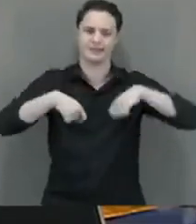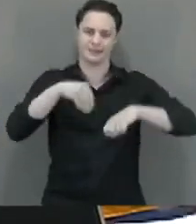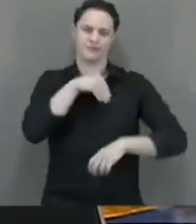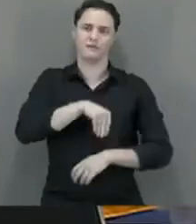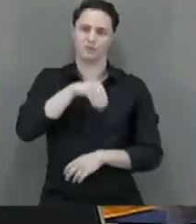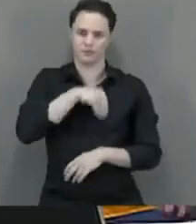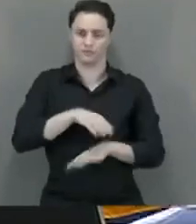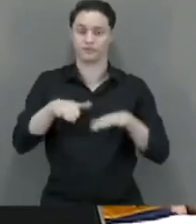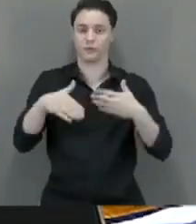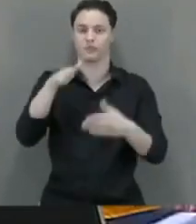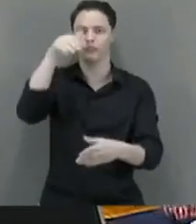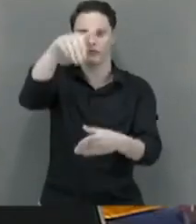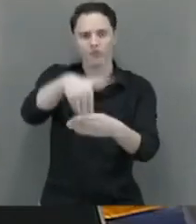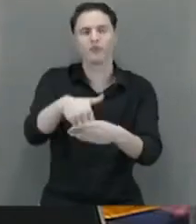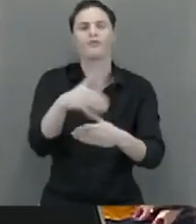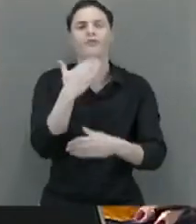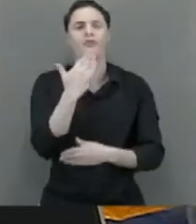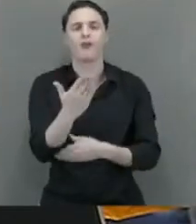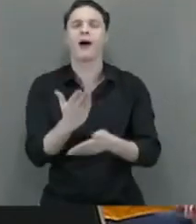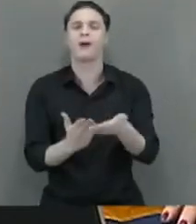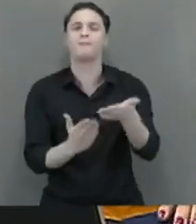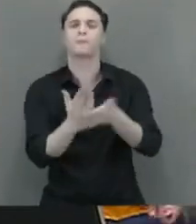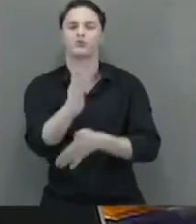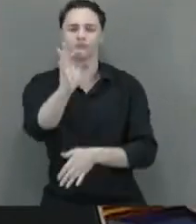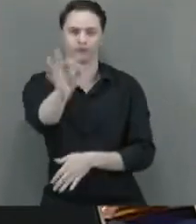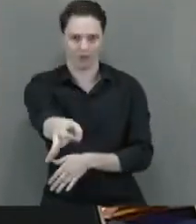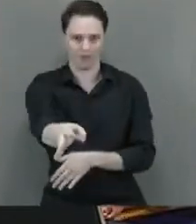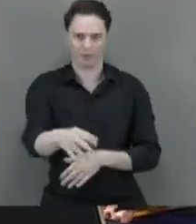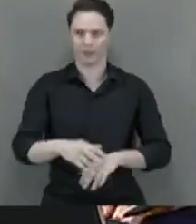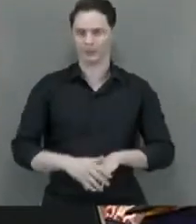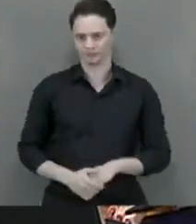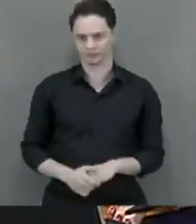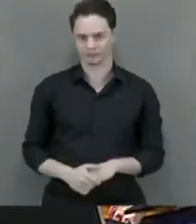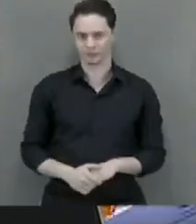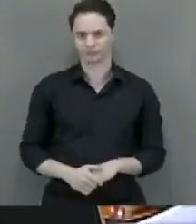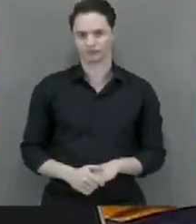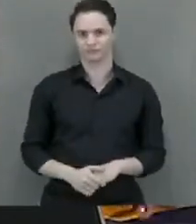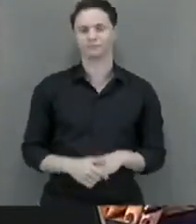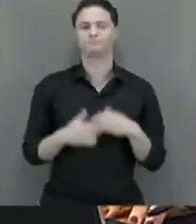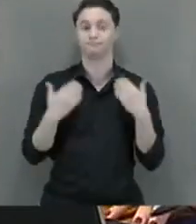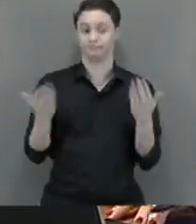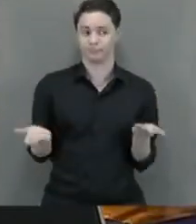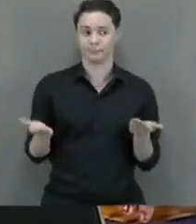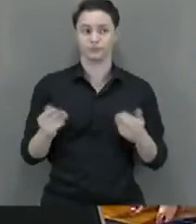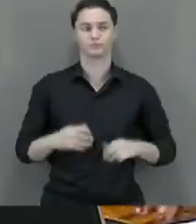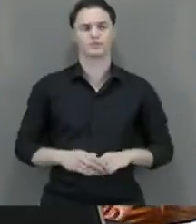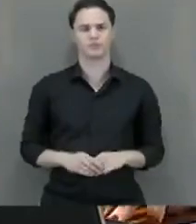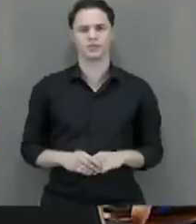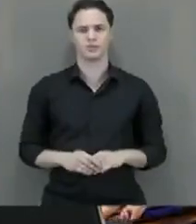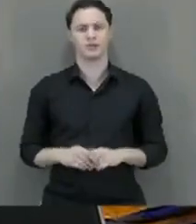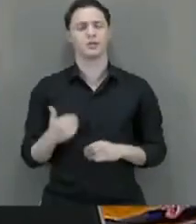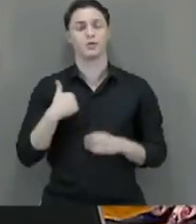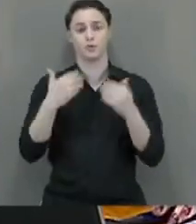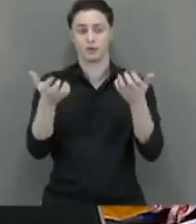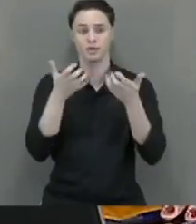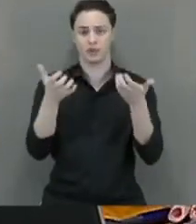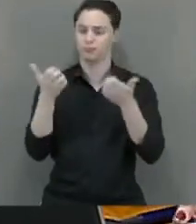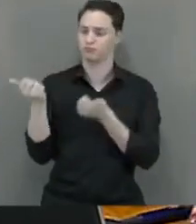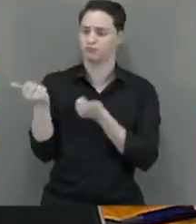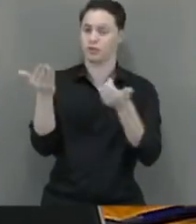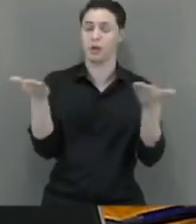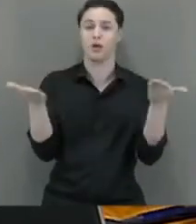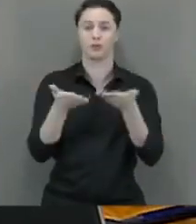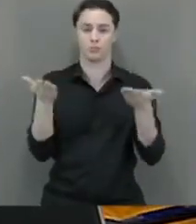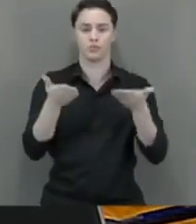Este é o voto. É pela aprovação, senhor presidente. E aqui eu quero oferecer